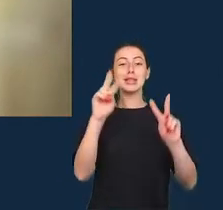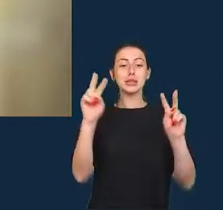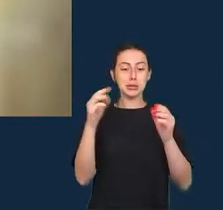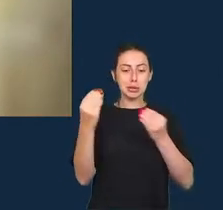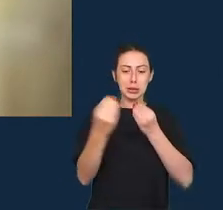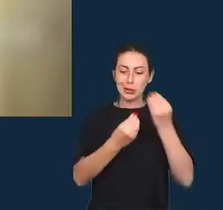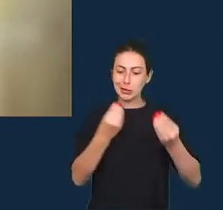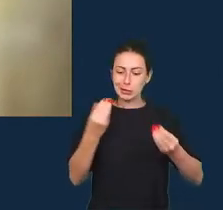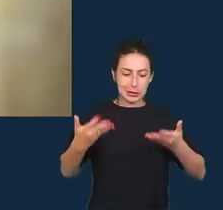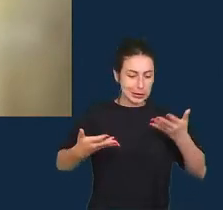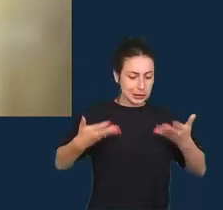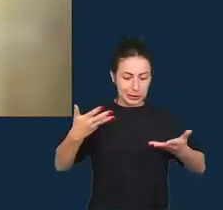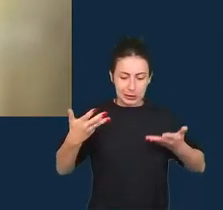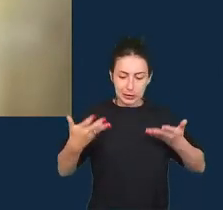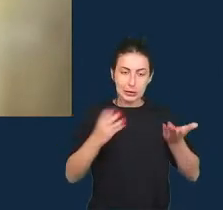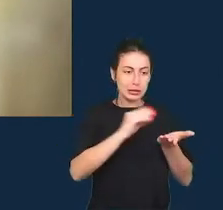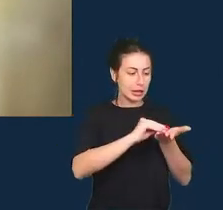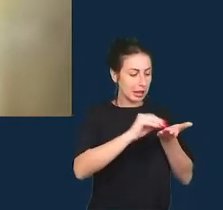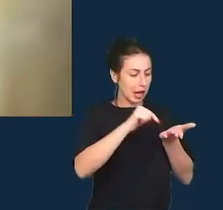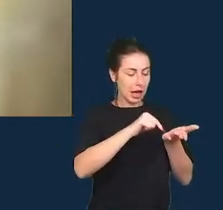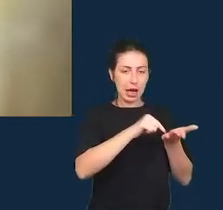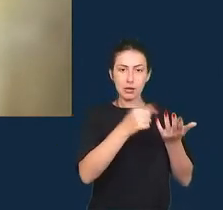uma maneira de